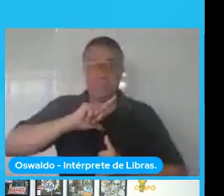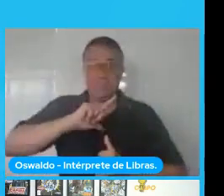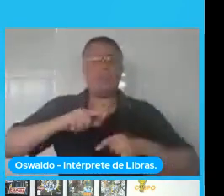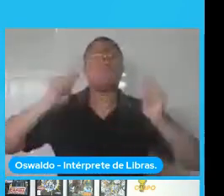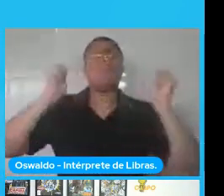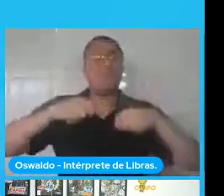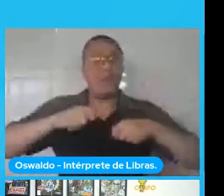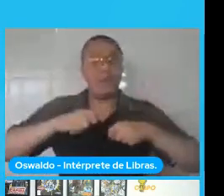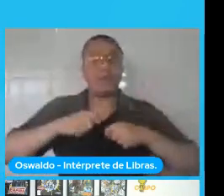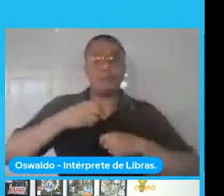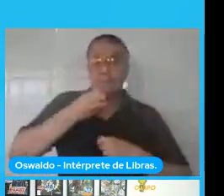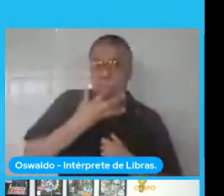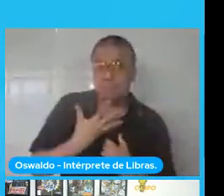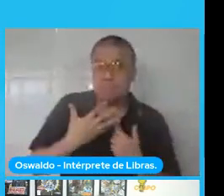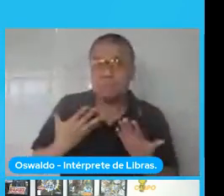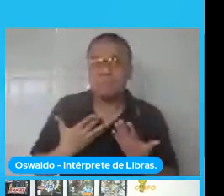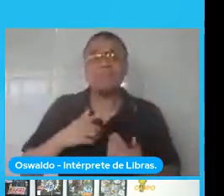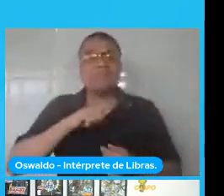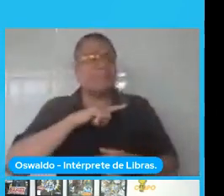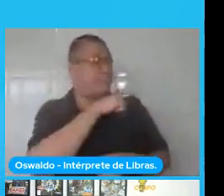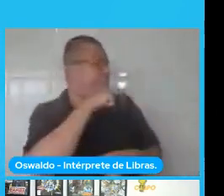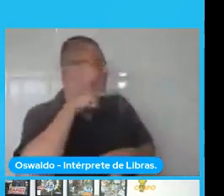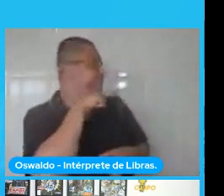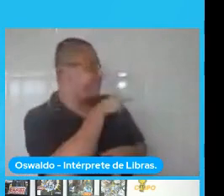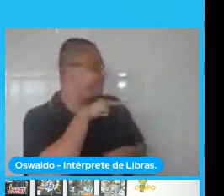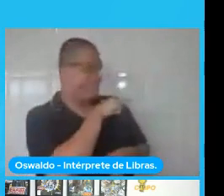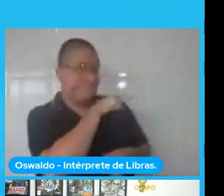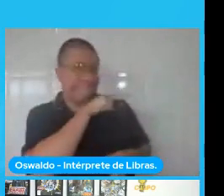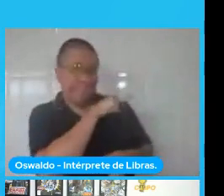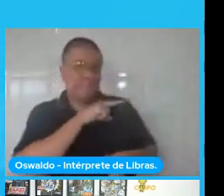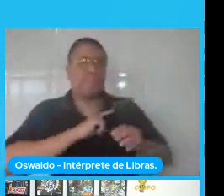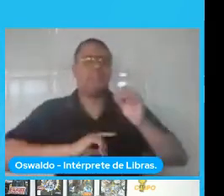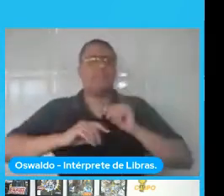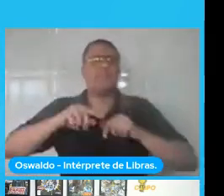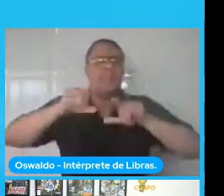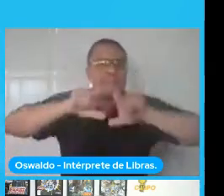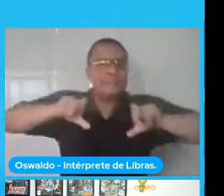porque aqui eu vou trabalhar com aprendizado de máquina, eu tenho que ensinar para a máquina